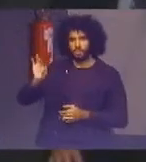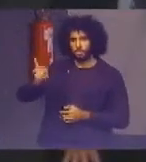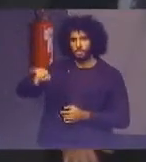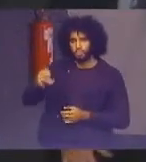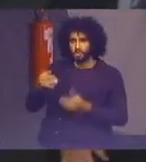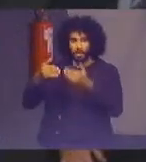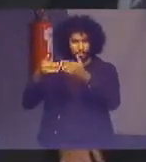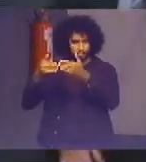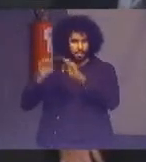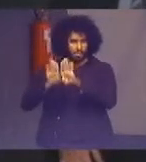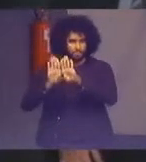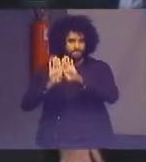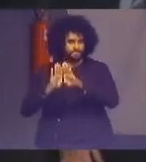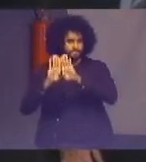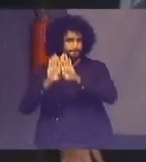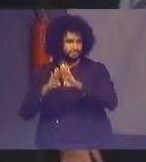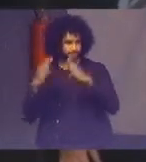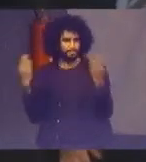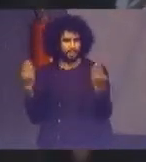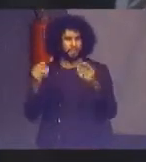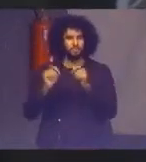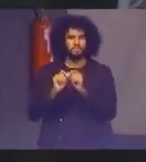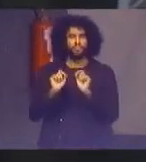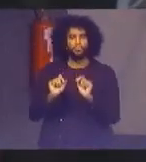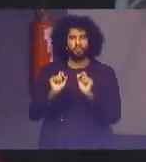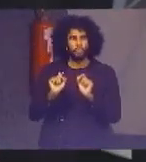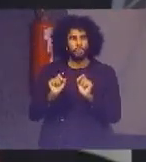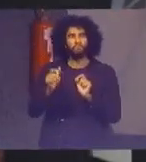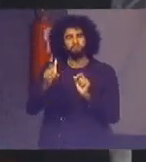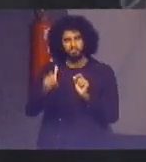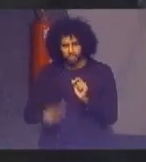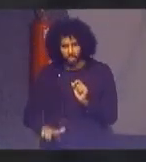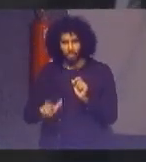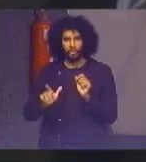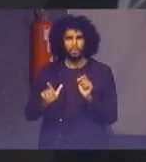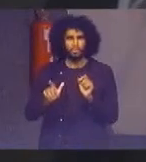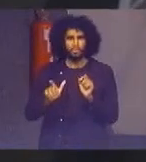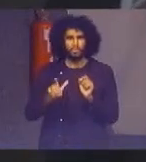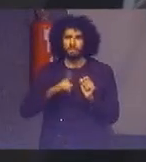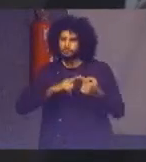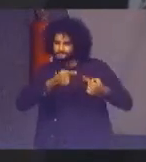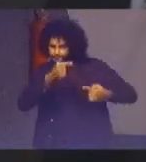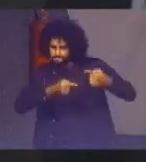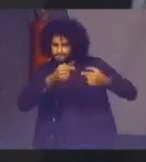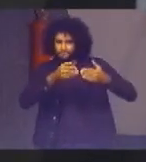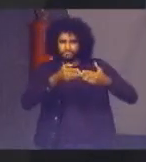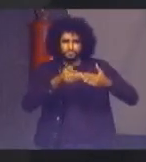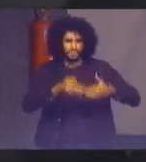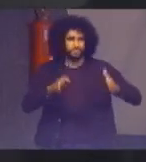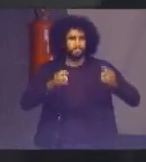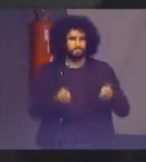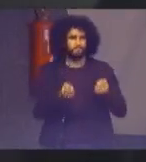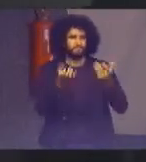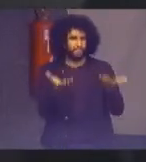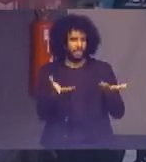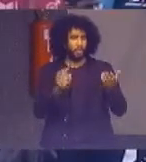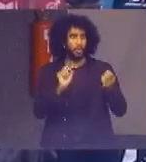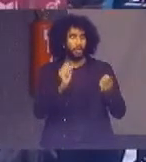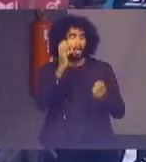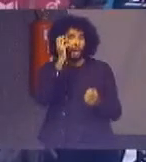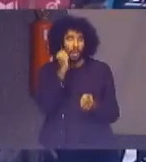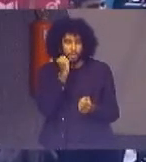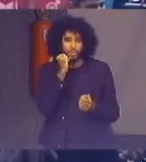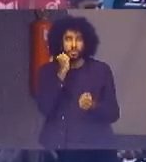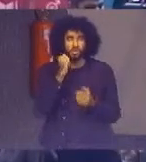suas portas para promover mais um amplo debate sobre a adoção pelas